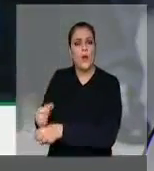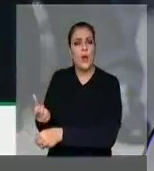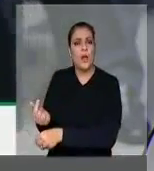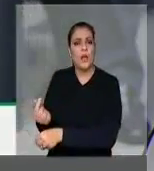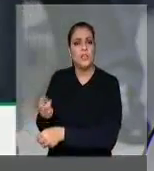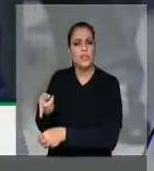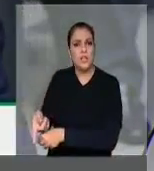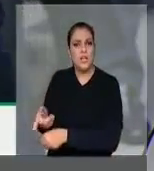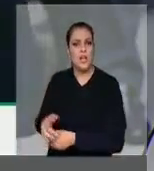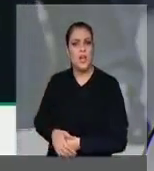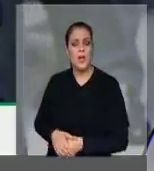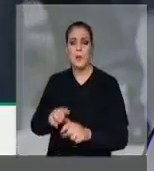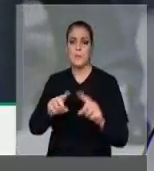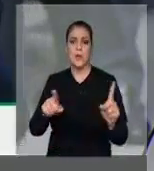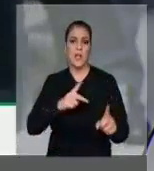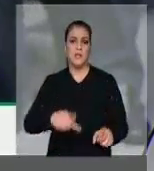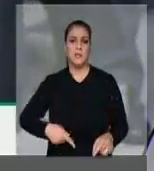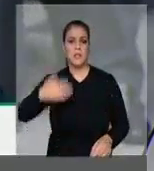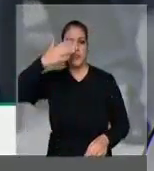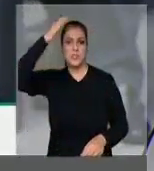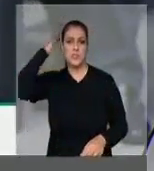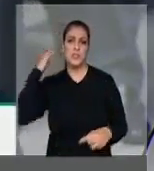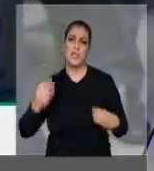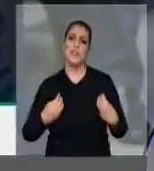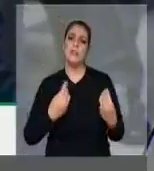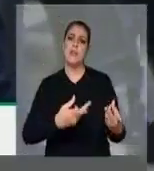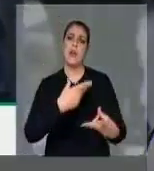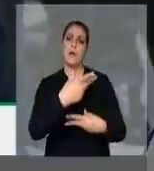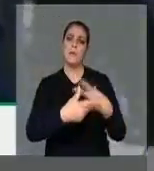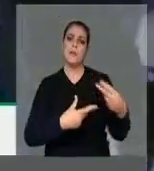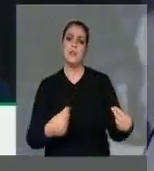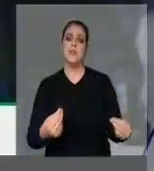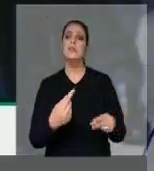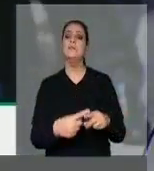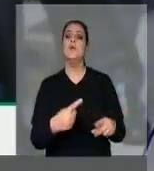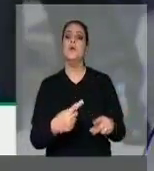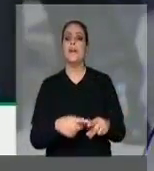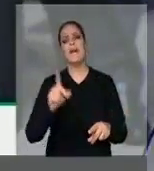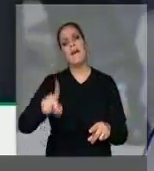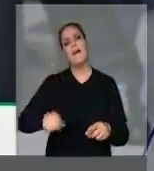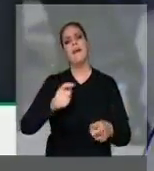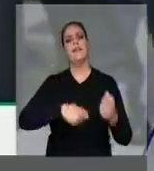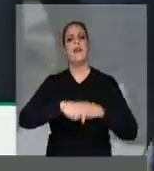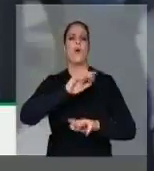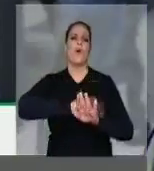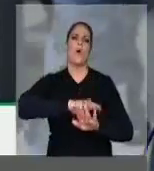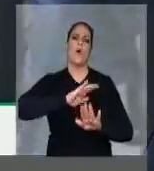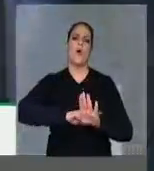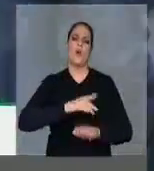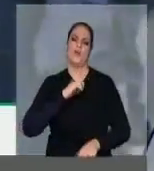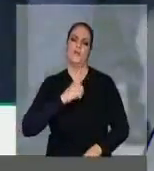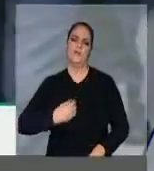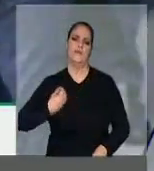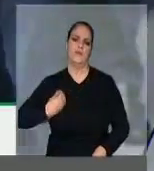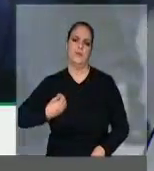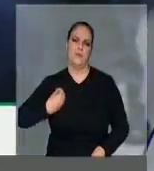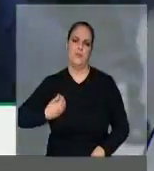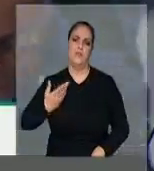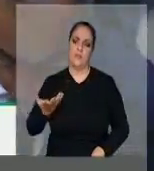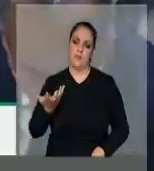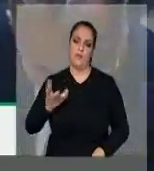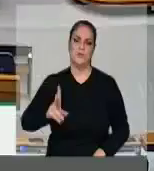deu de presente aos sonegadores, aos criminosos, para se manter presidente até 2018. Mas vai para a cadeia.